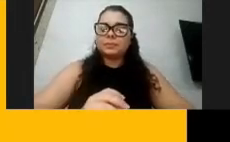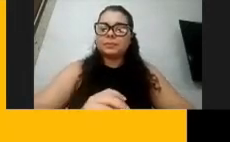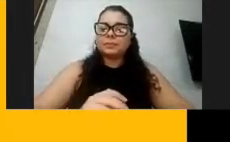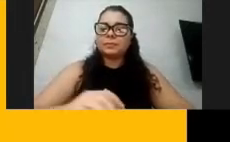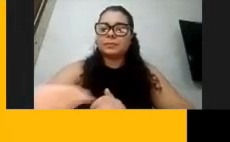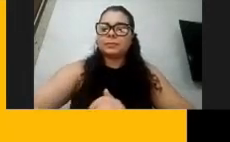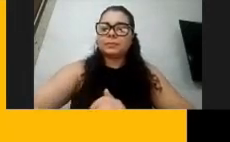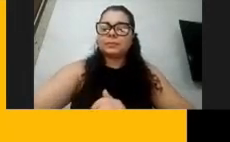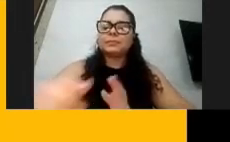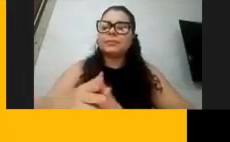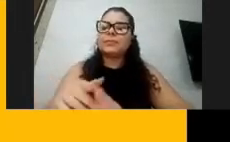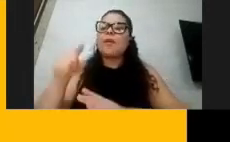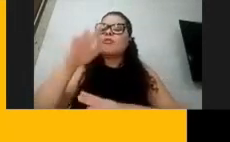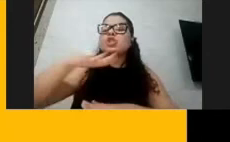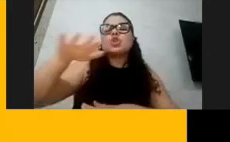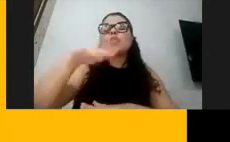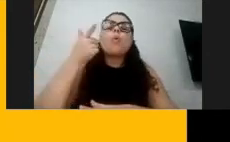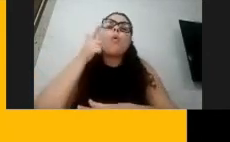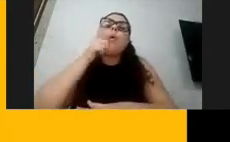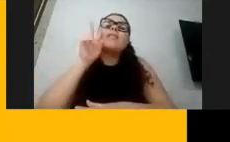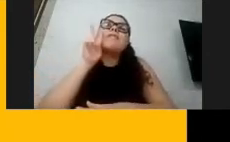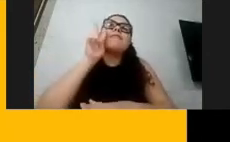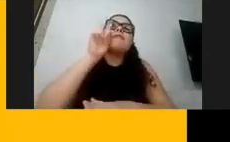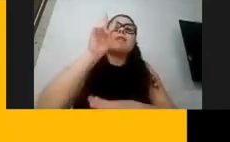Vocês todos estão vendo a apresentação?